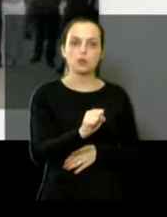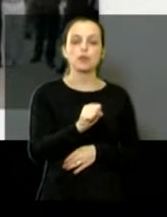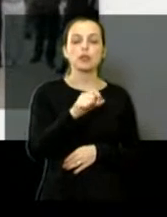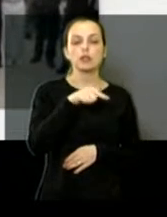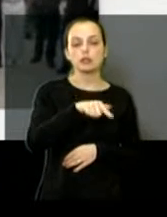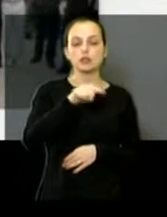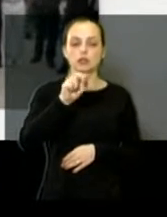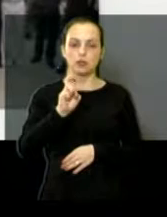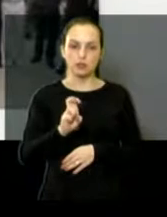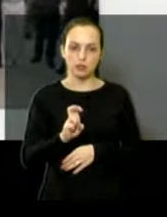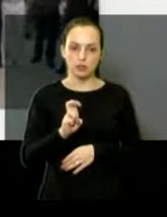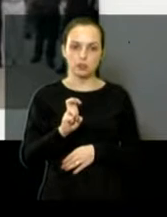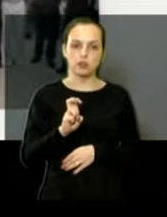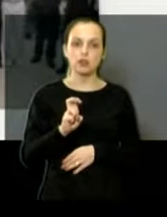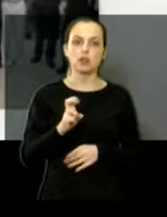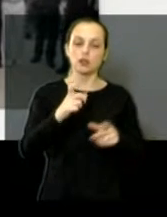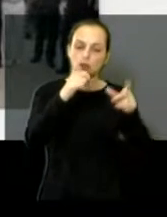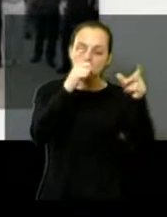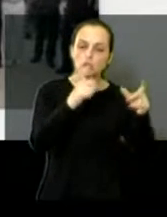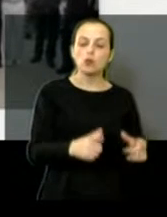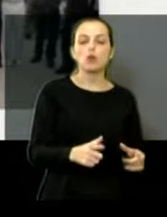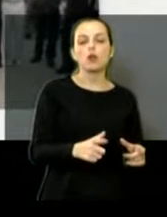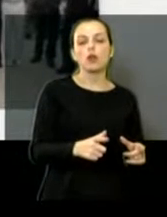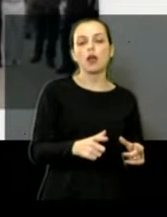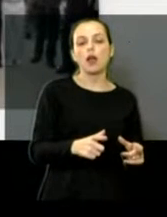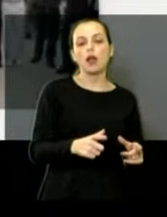pontos de hemodiálise.